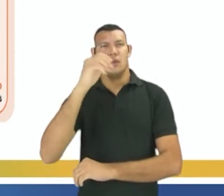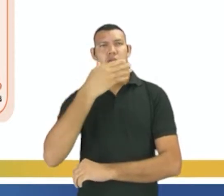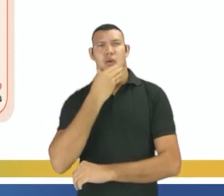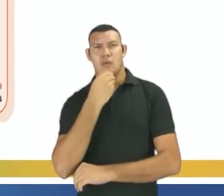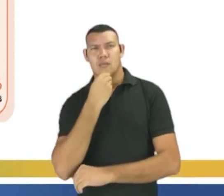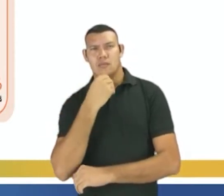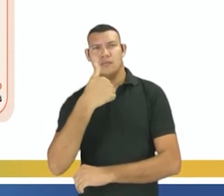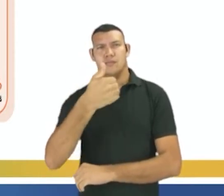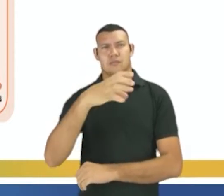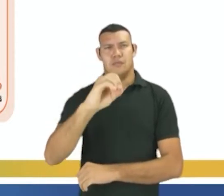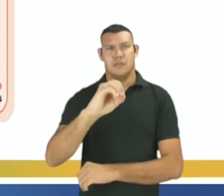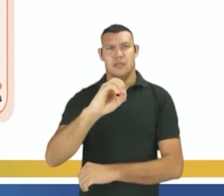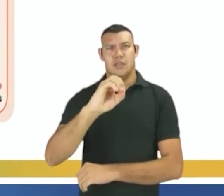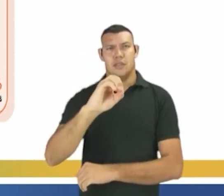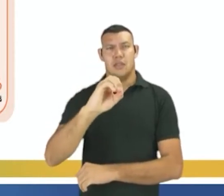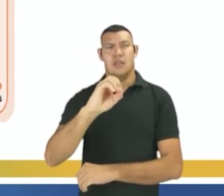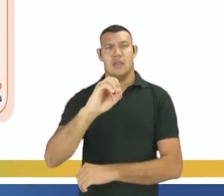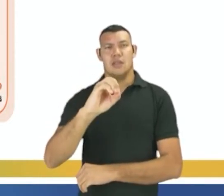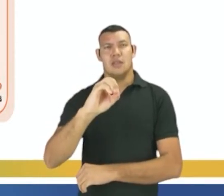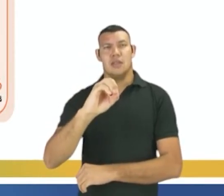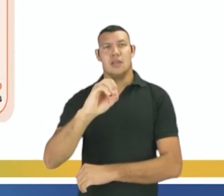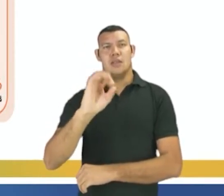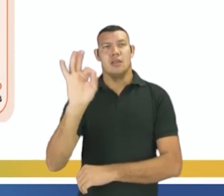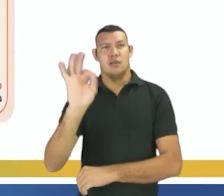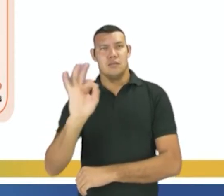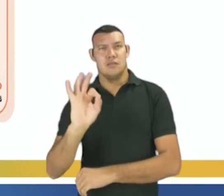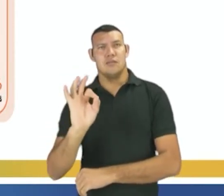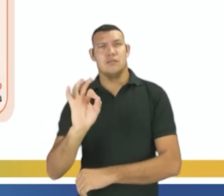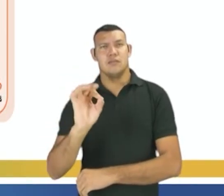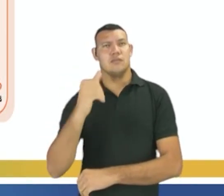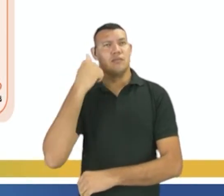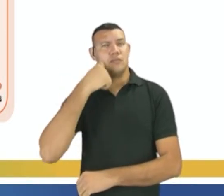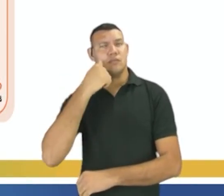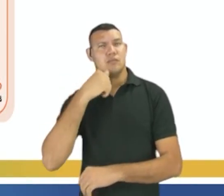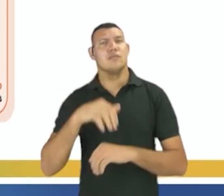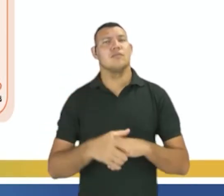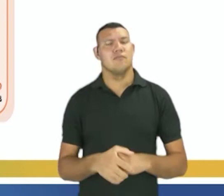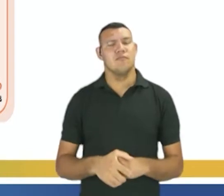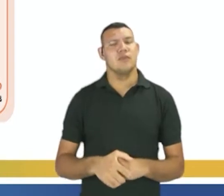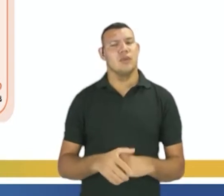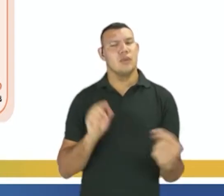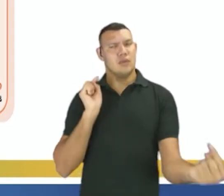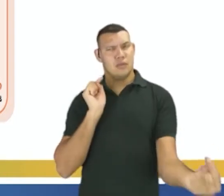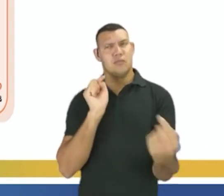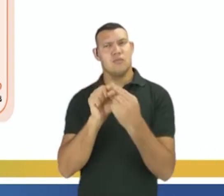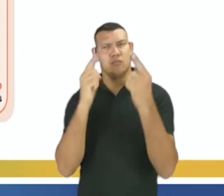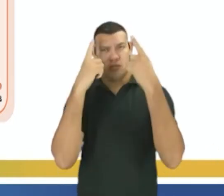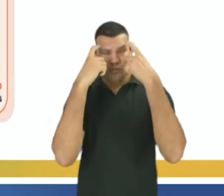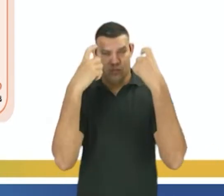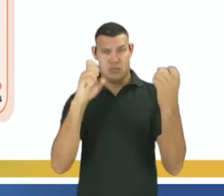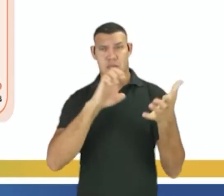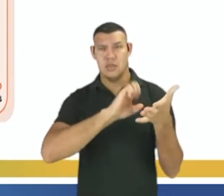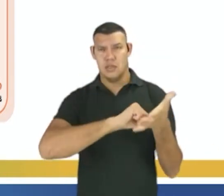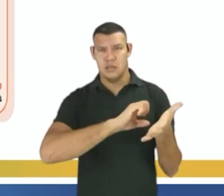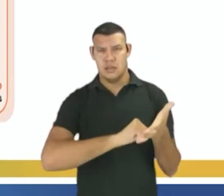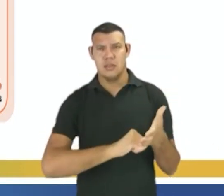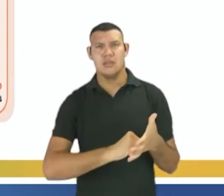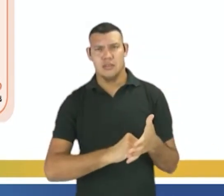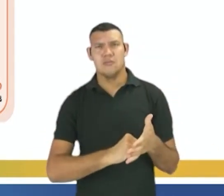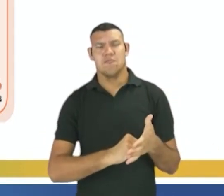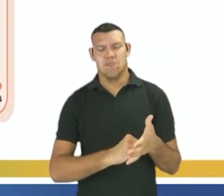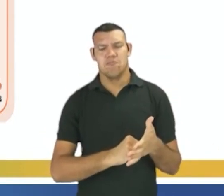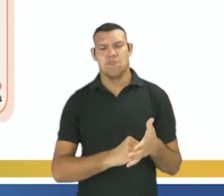ela também está mais vulnerável à questão da violência. E aí os números mostram, dados vão mostrar para a gente de uma maneira